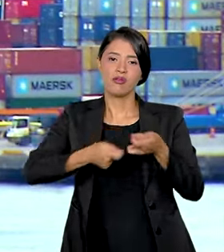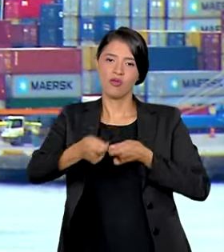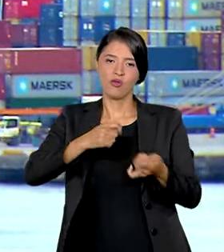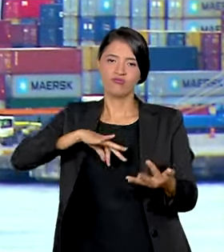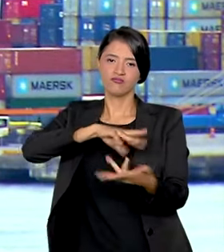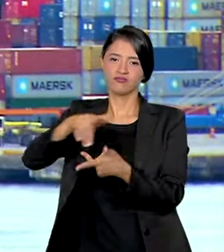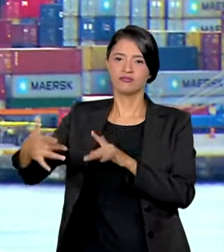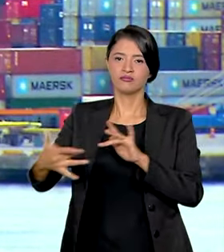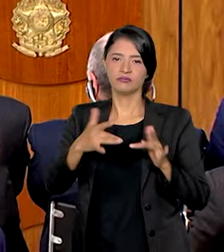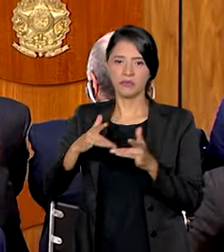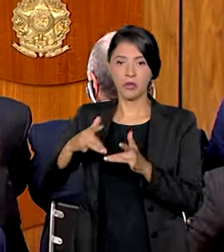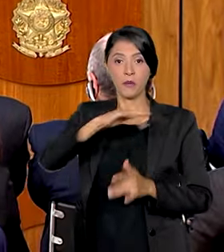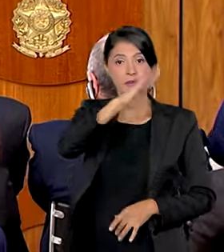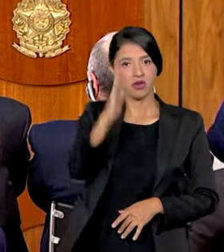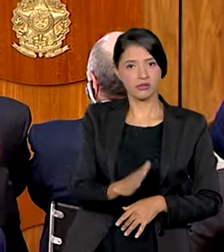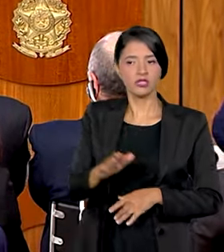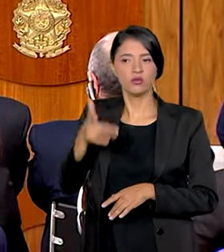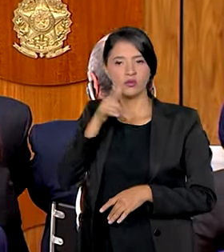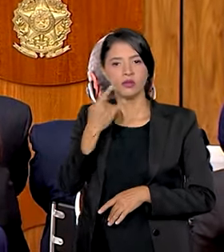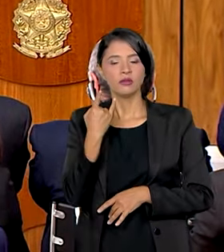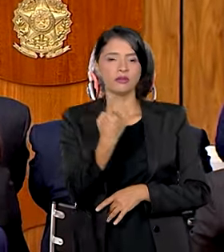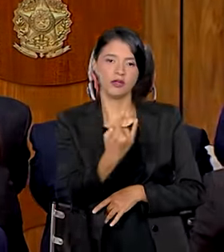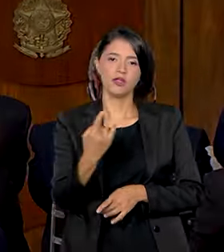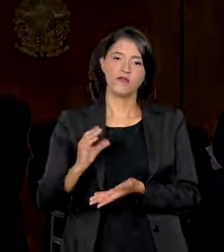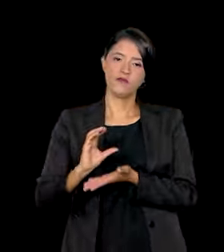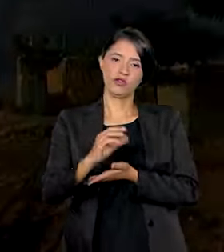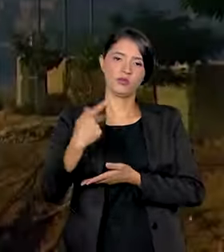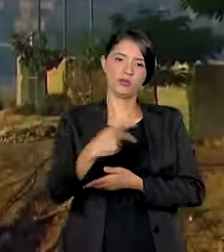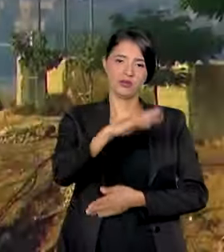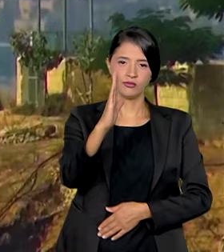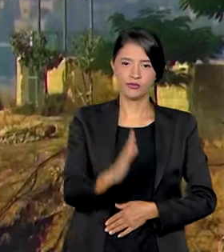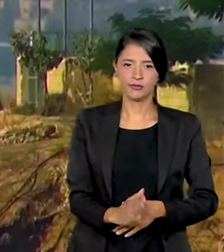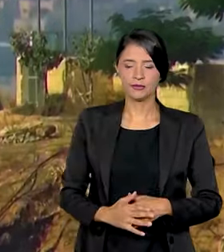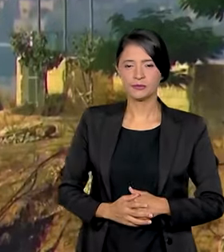o comércio exterior brasileiro e atrair investimentos para o Brasil.